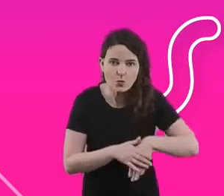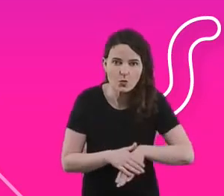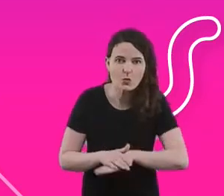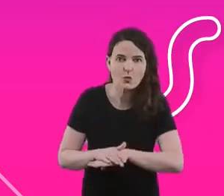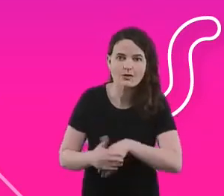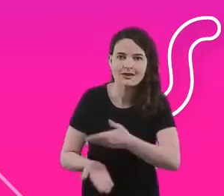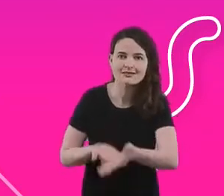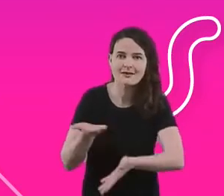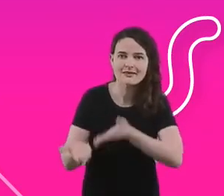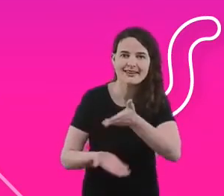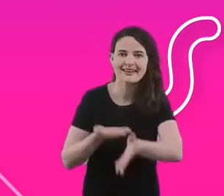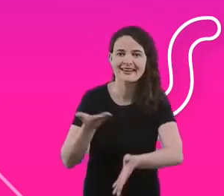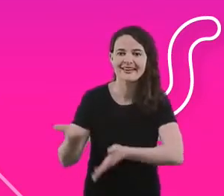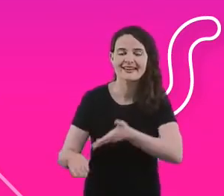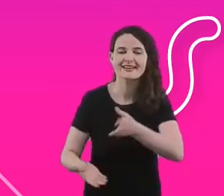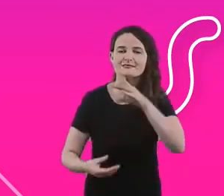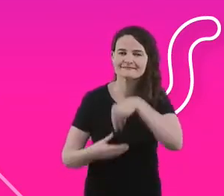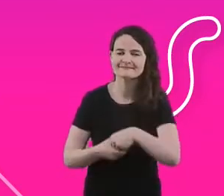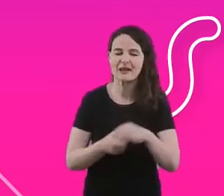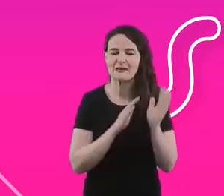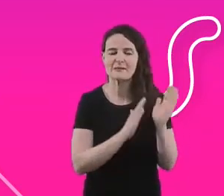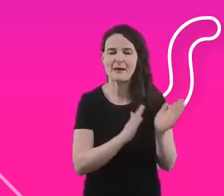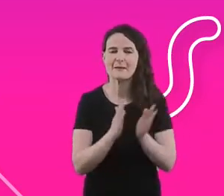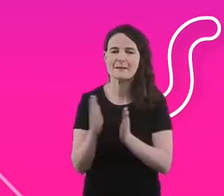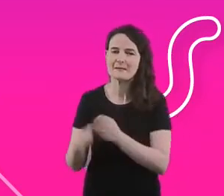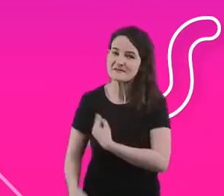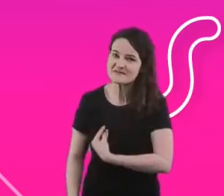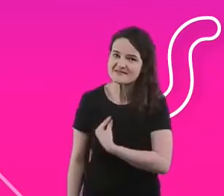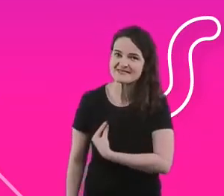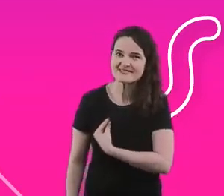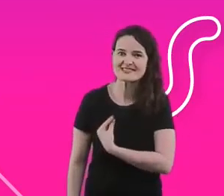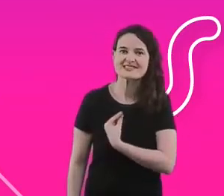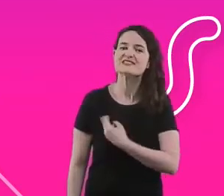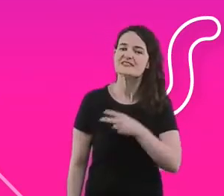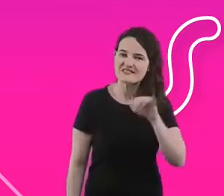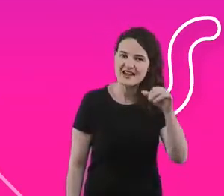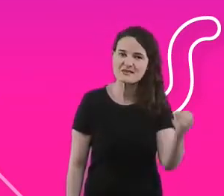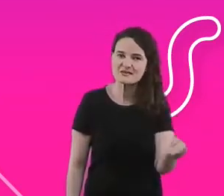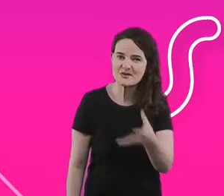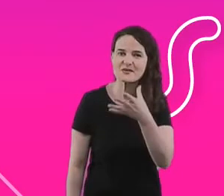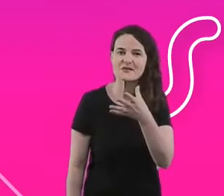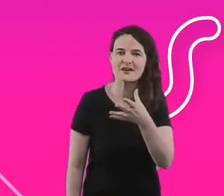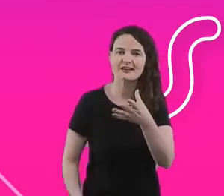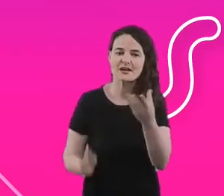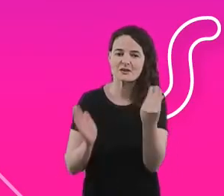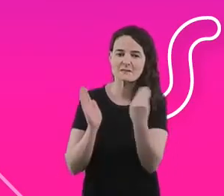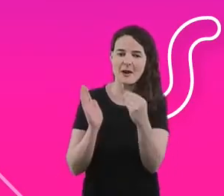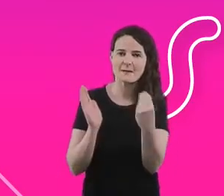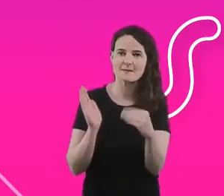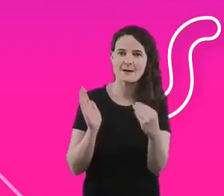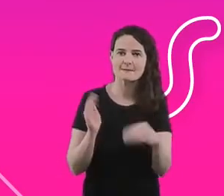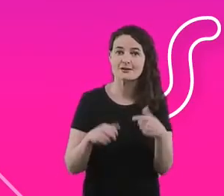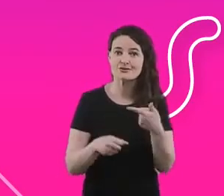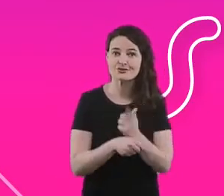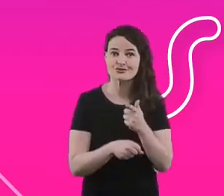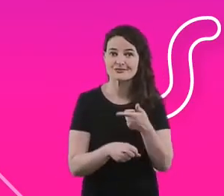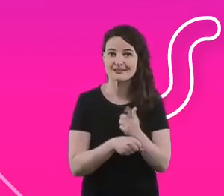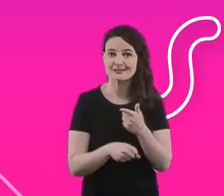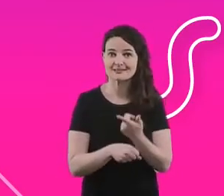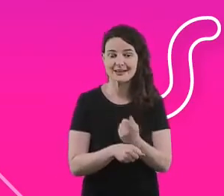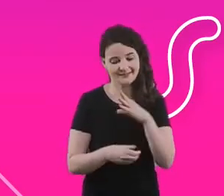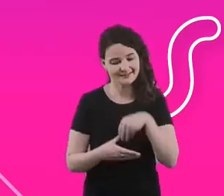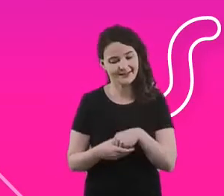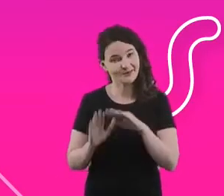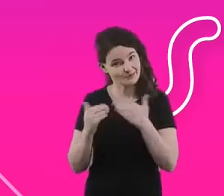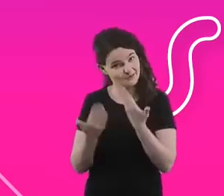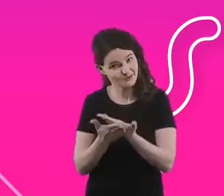processo continua vivo. e isso vai sendo atualizado e vai sendo gerenciado pela própria escola e pela comunidade.